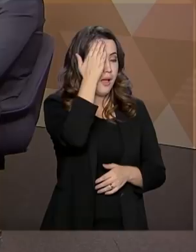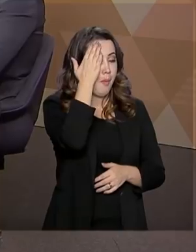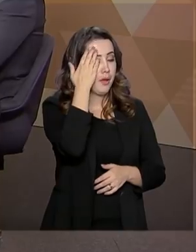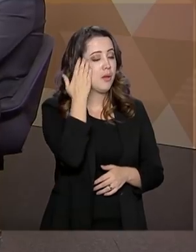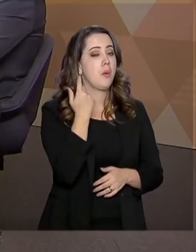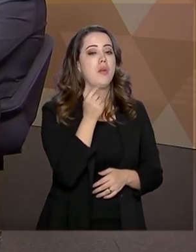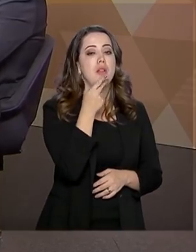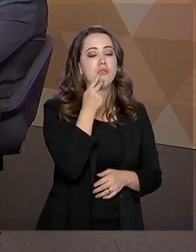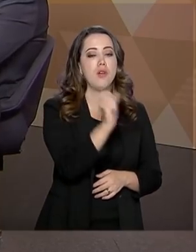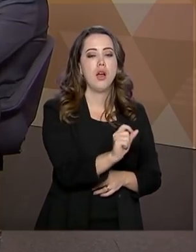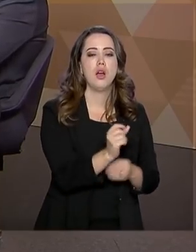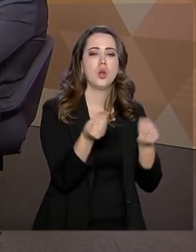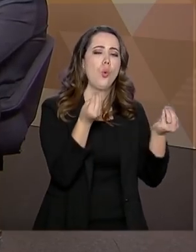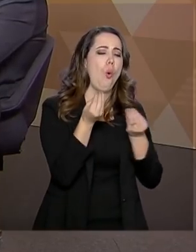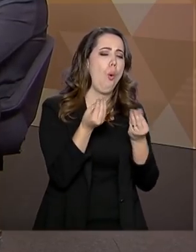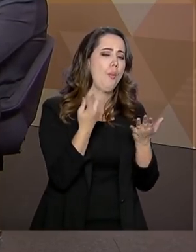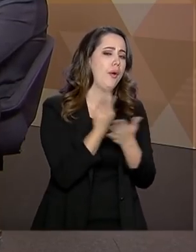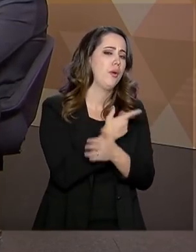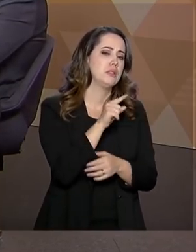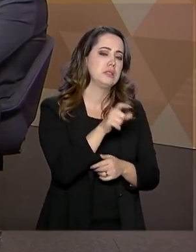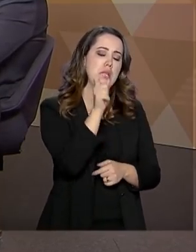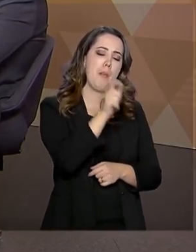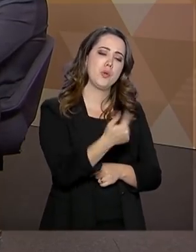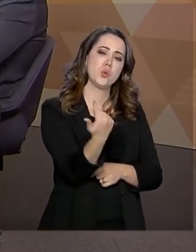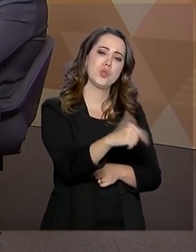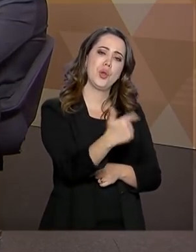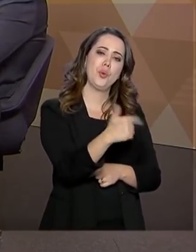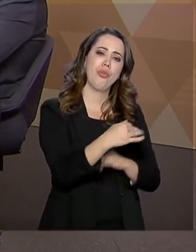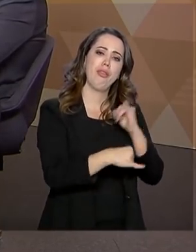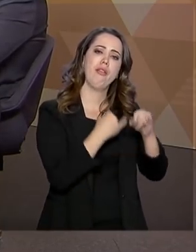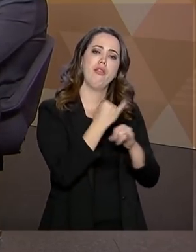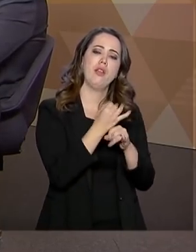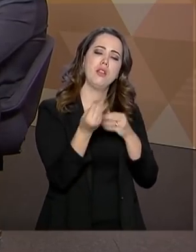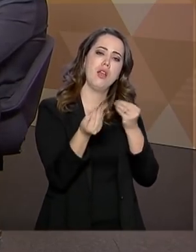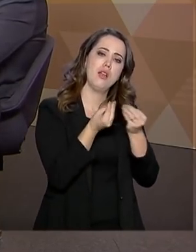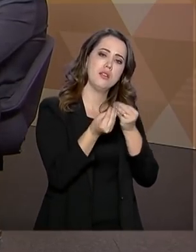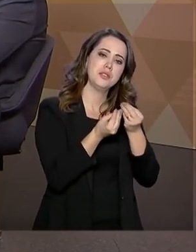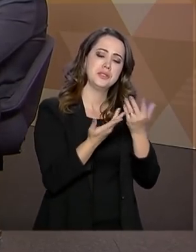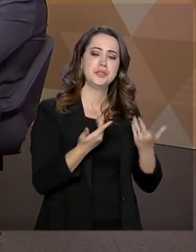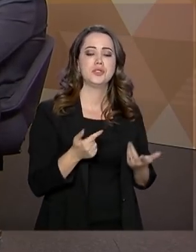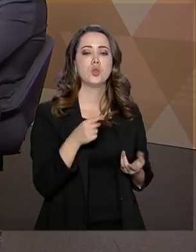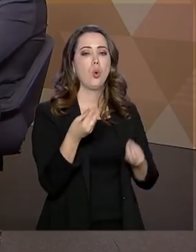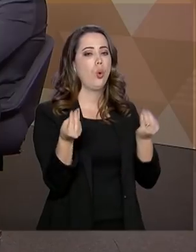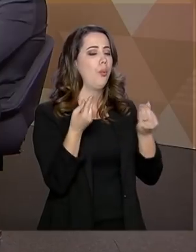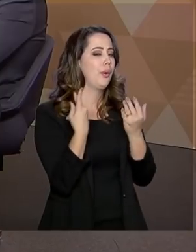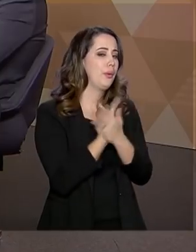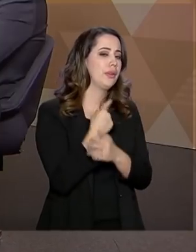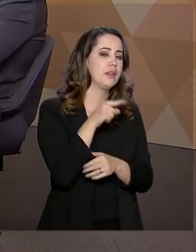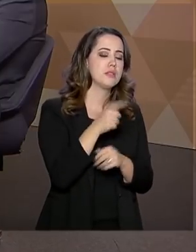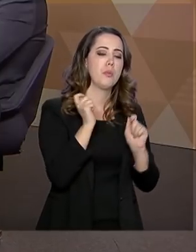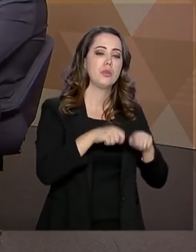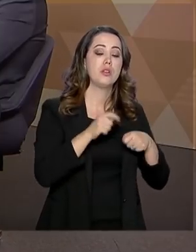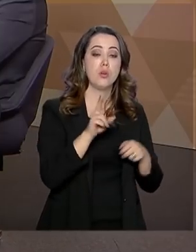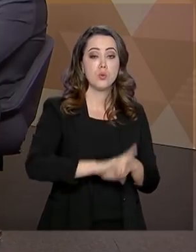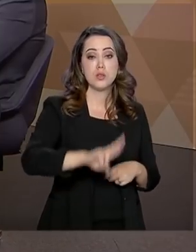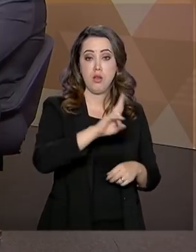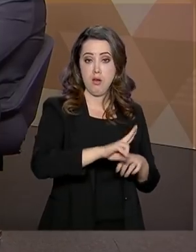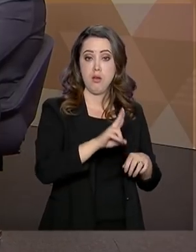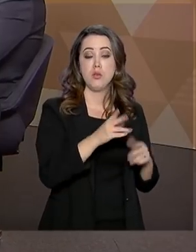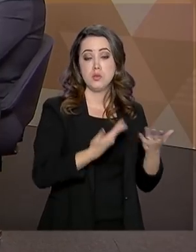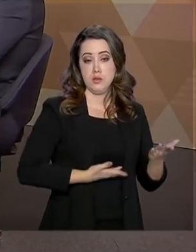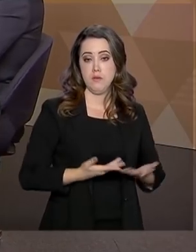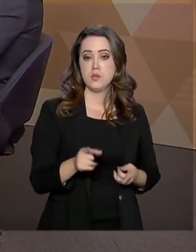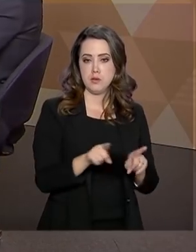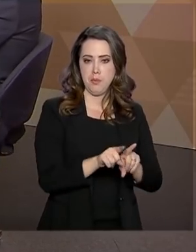um pouquinho em relação a isso. As pessoas que não estão conectadas, que estão desconectadas, elas também poderão usufruir do